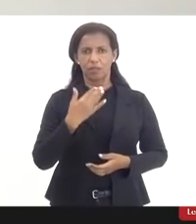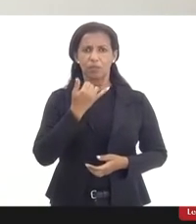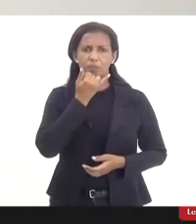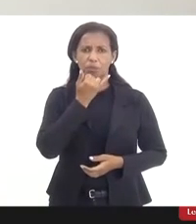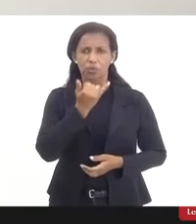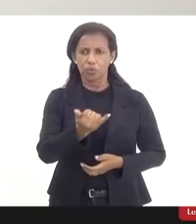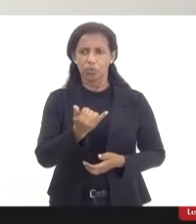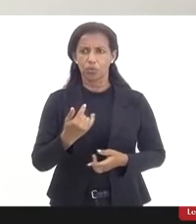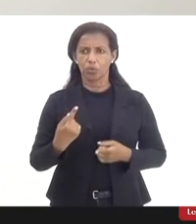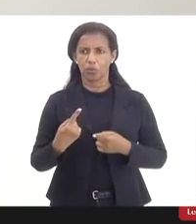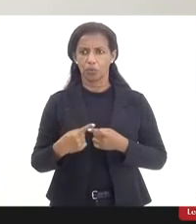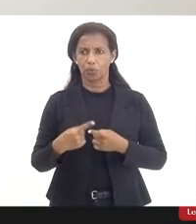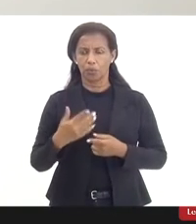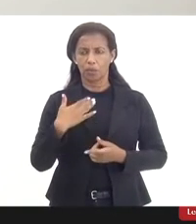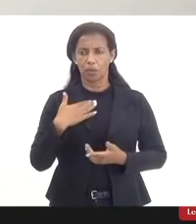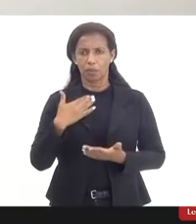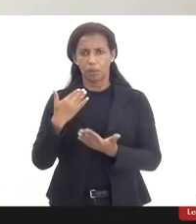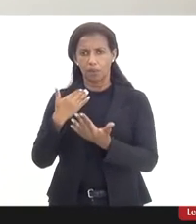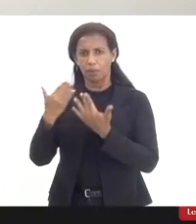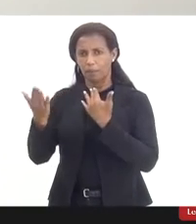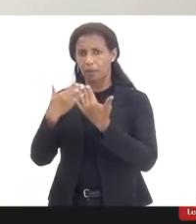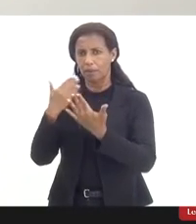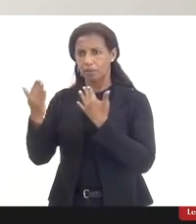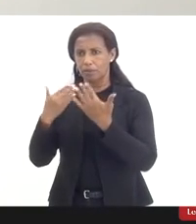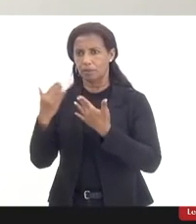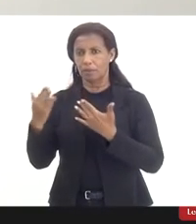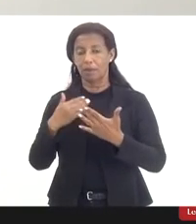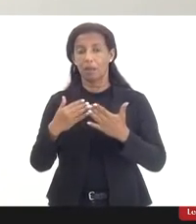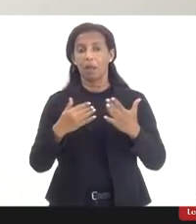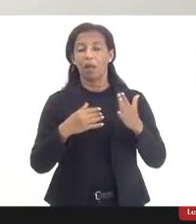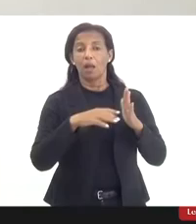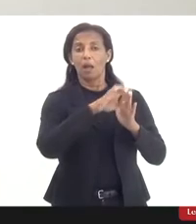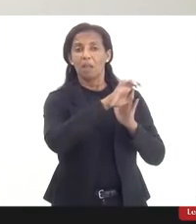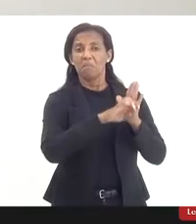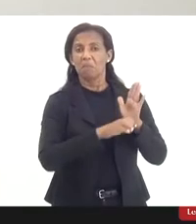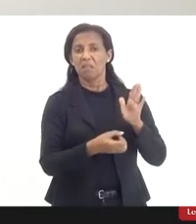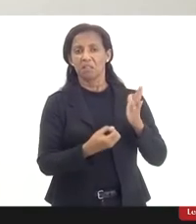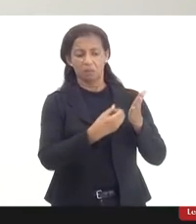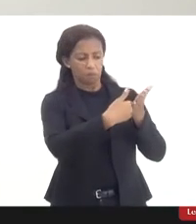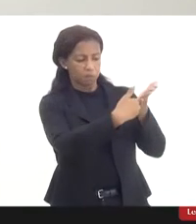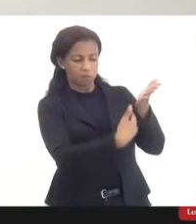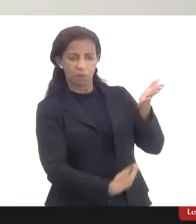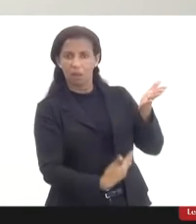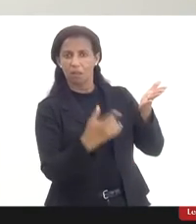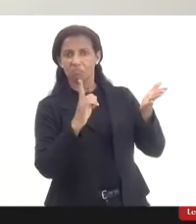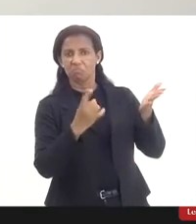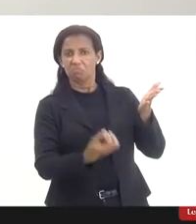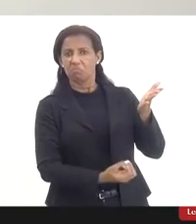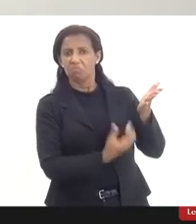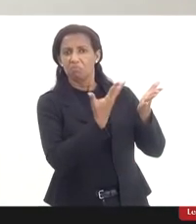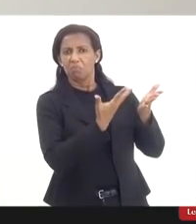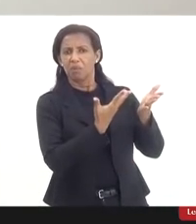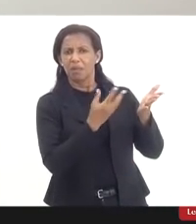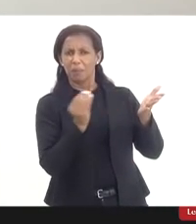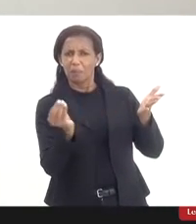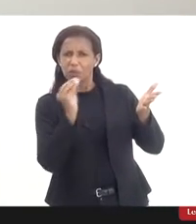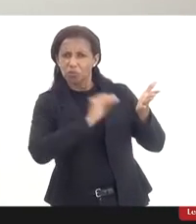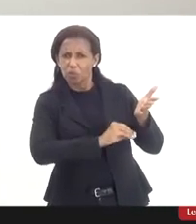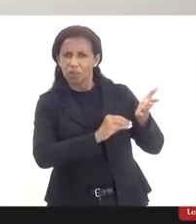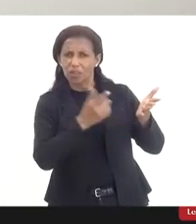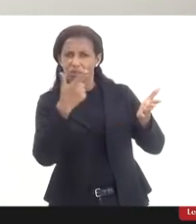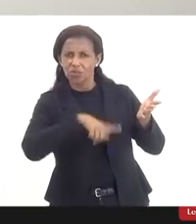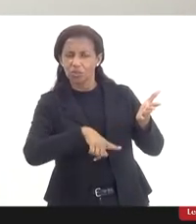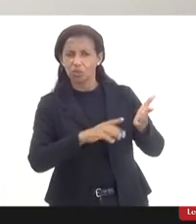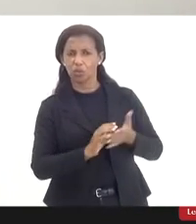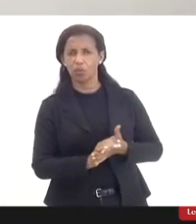no meu bate-papo é no meu chat as emendas não estão aparecendo. Se a assessoria da deputada pudesse colocar novamente